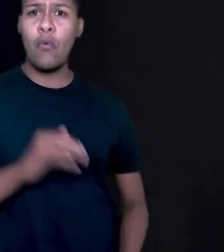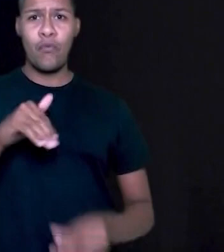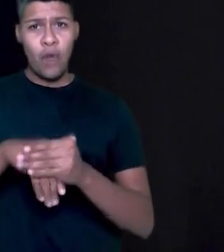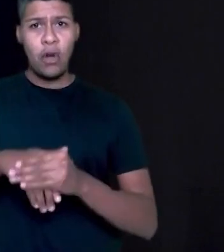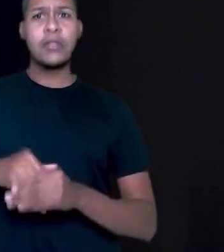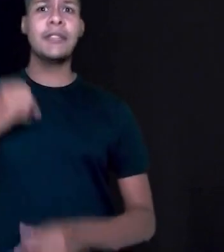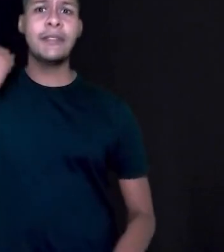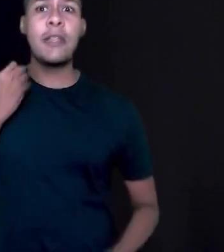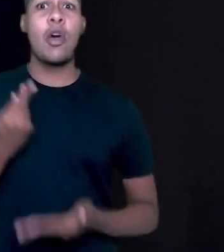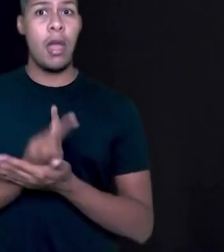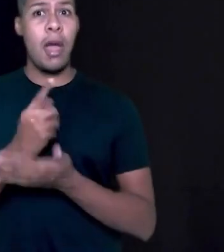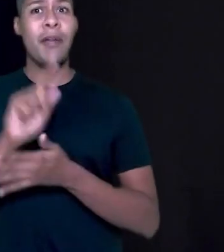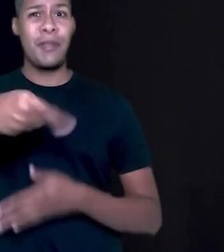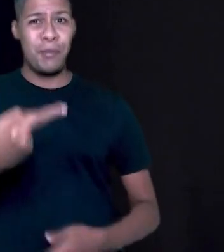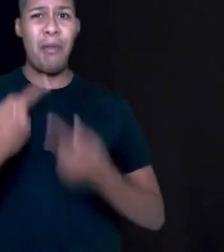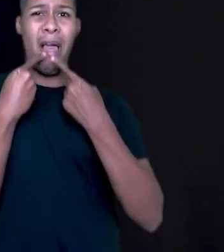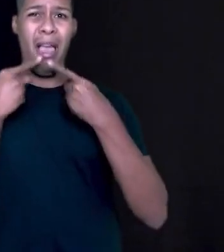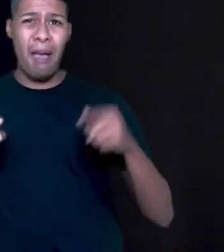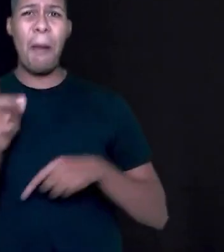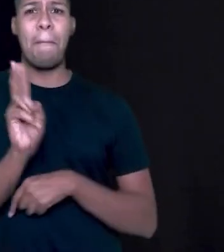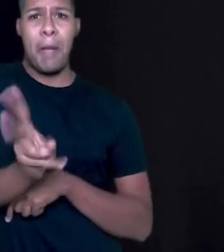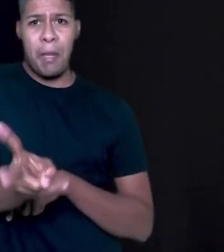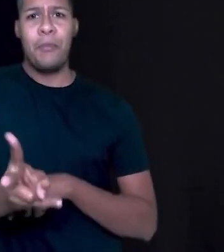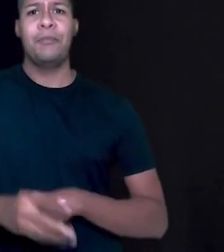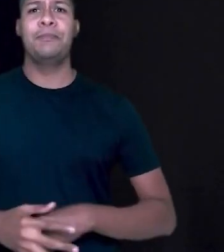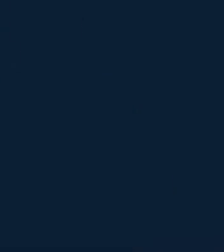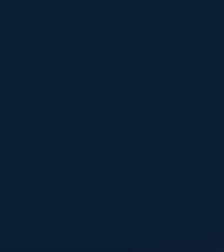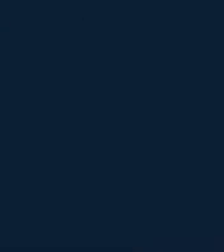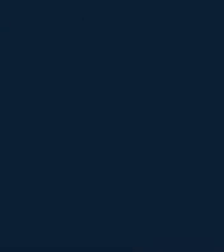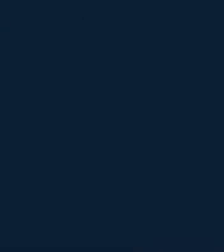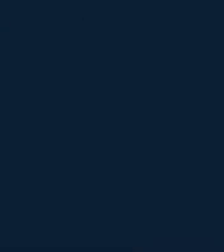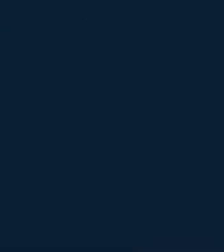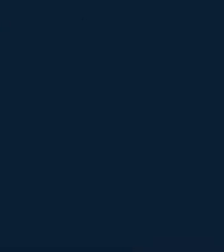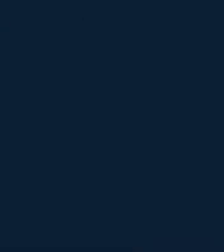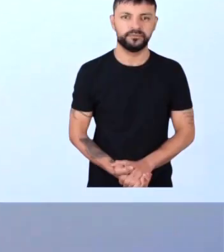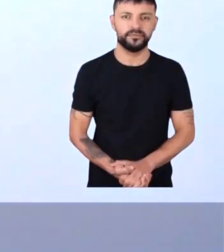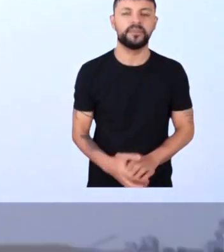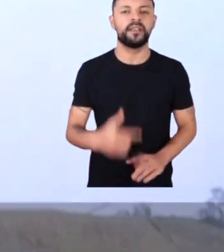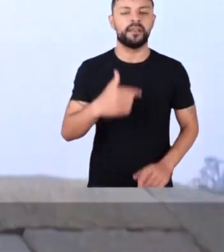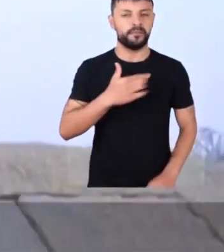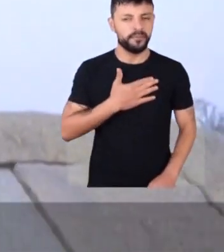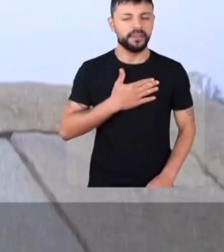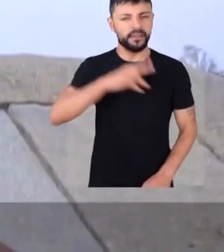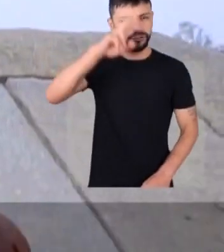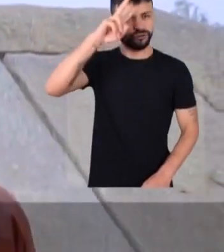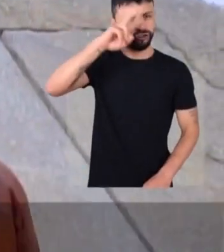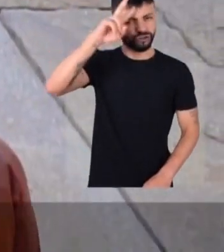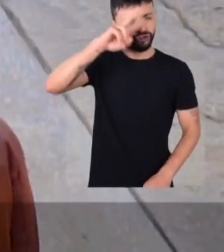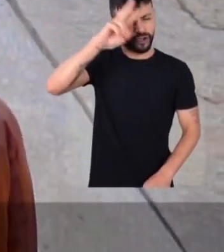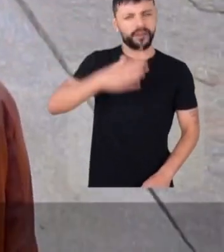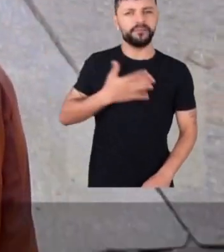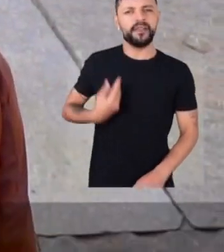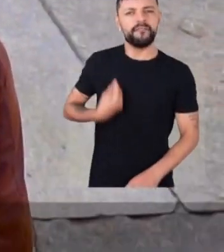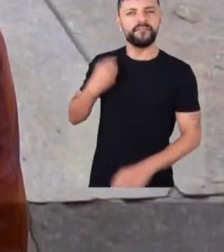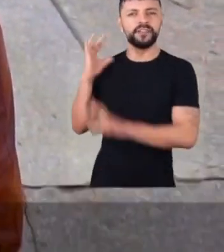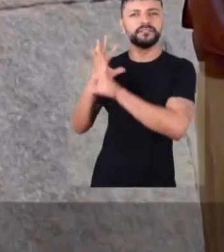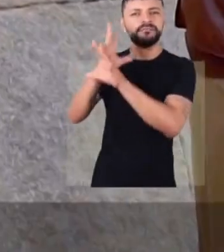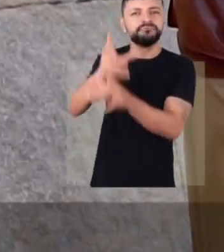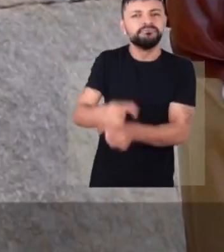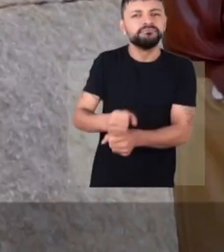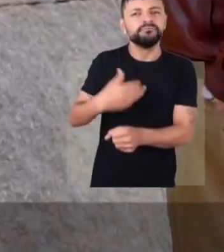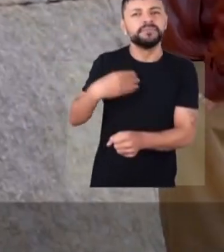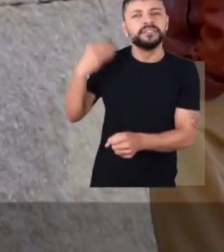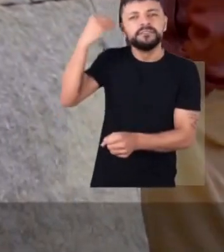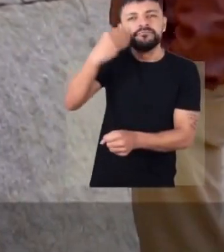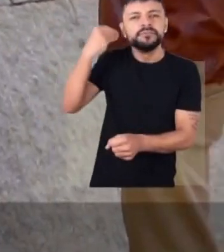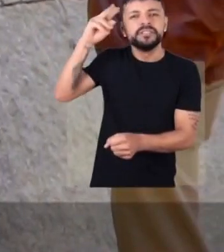tudo. Faz o que ninguém faz pra escolher senador, depois vota em quem chega lá e sobe. Eu ofereci a minha biografia, a minha história, a